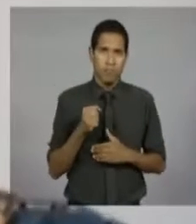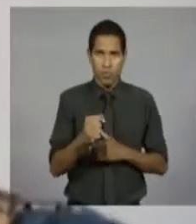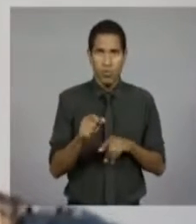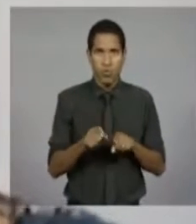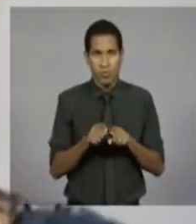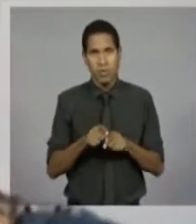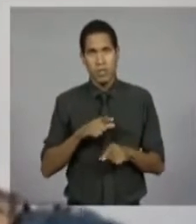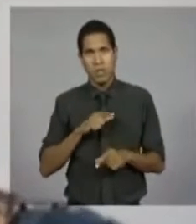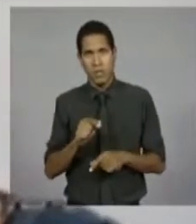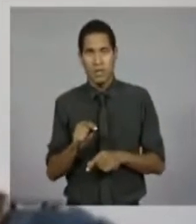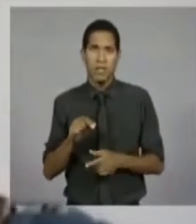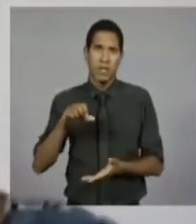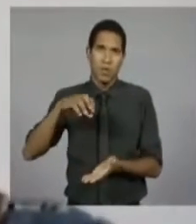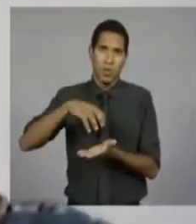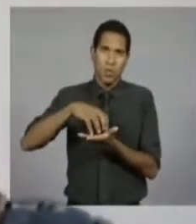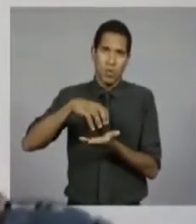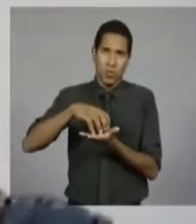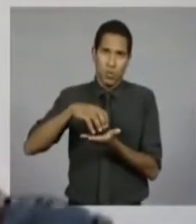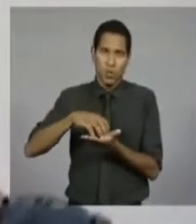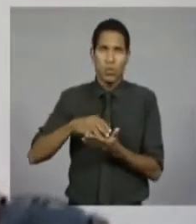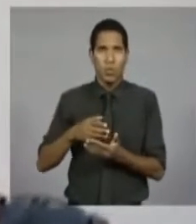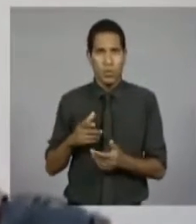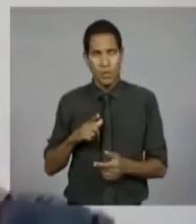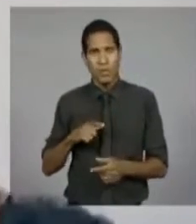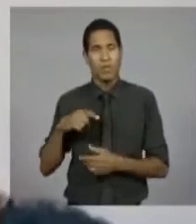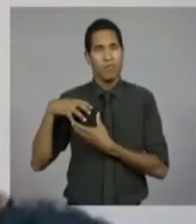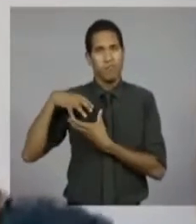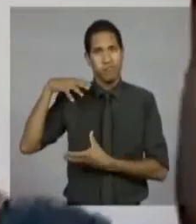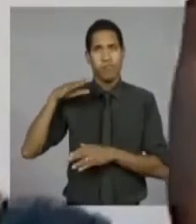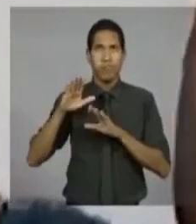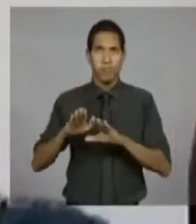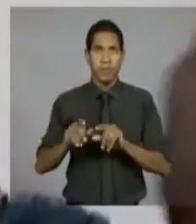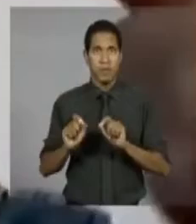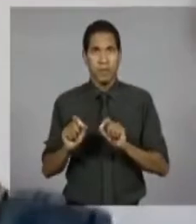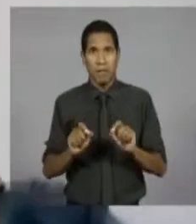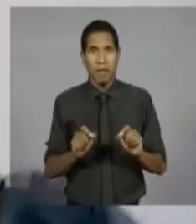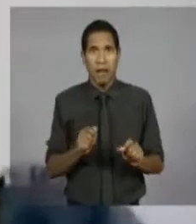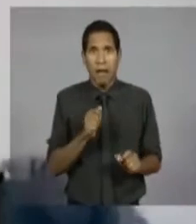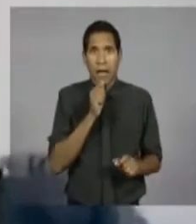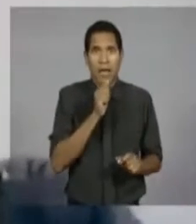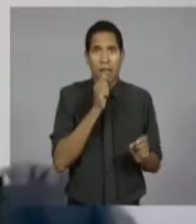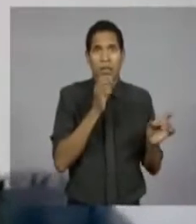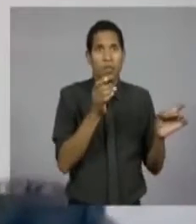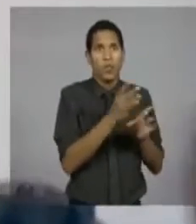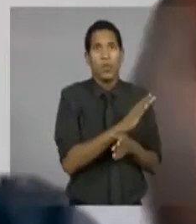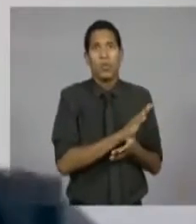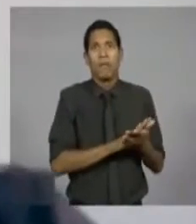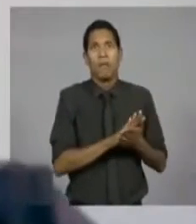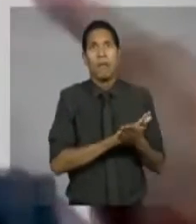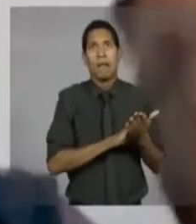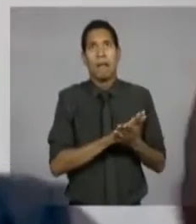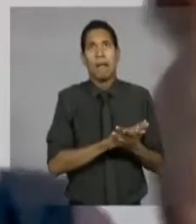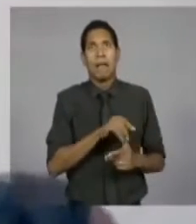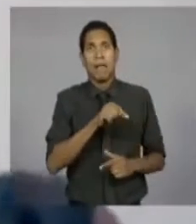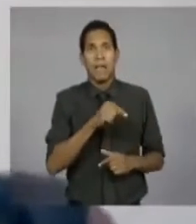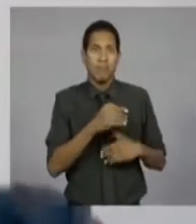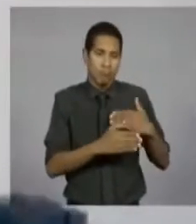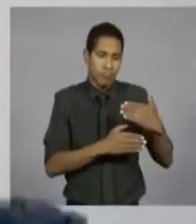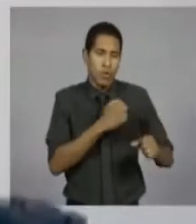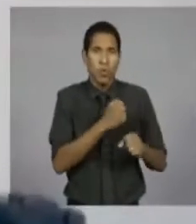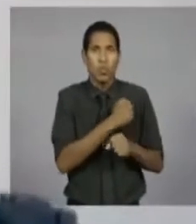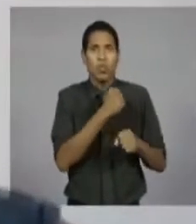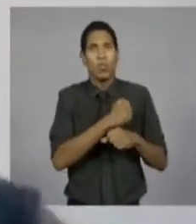de um instituto de longa permanência de idosos, quando ele não estava concluído ainda, ele estava em